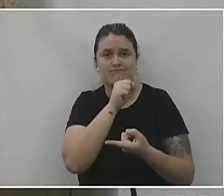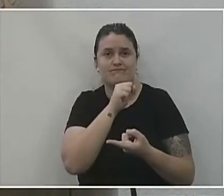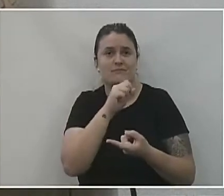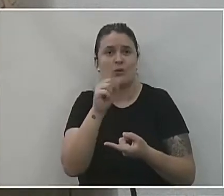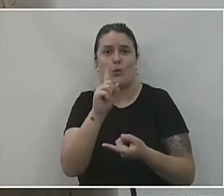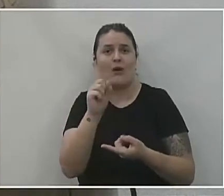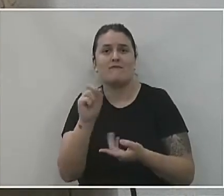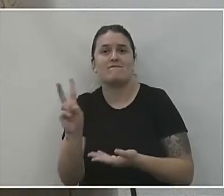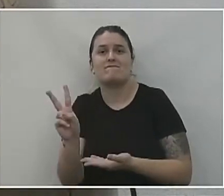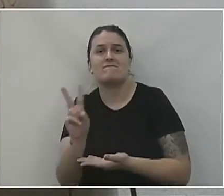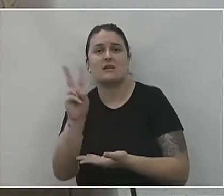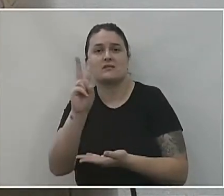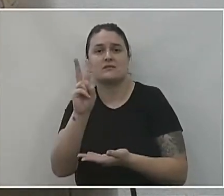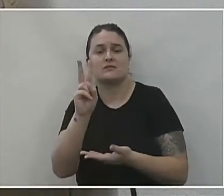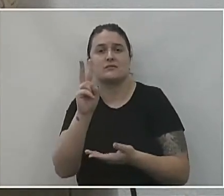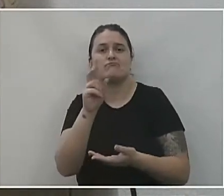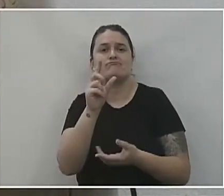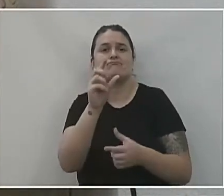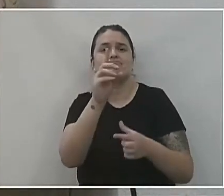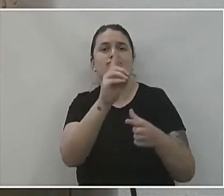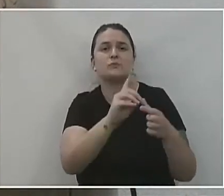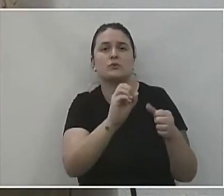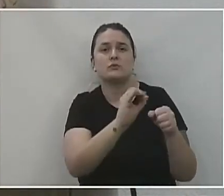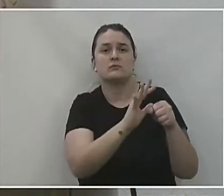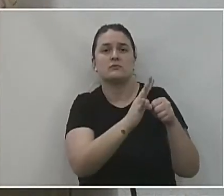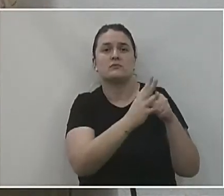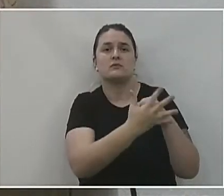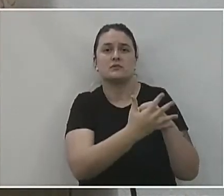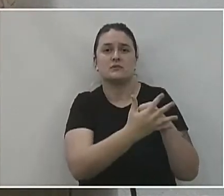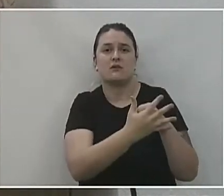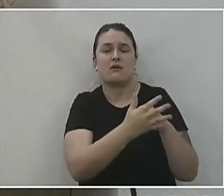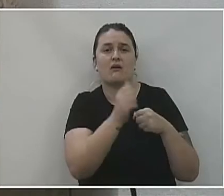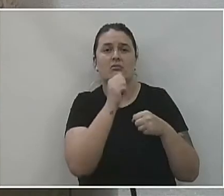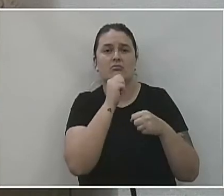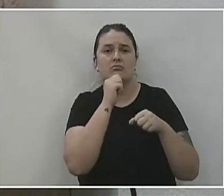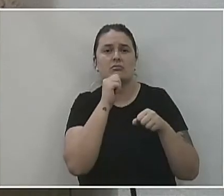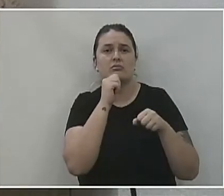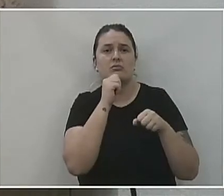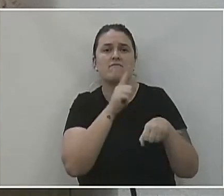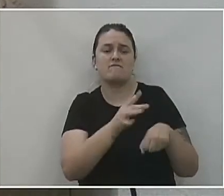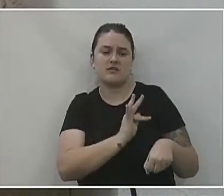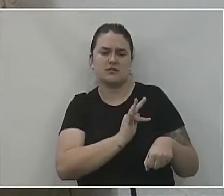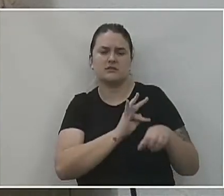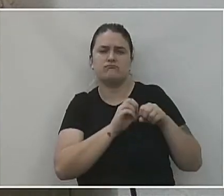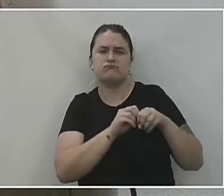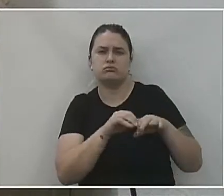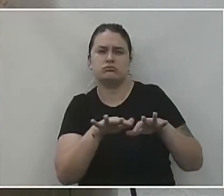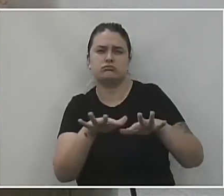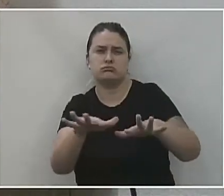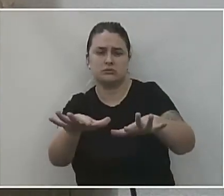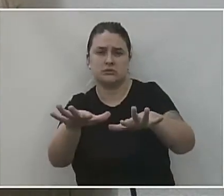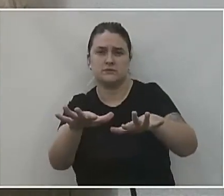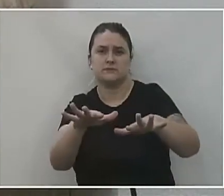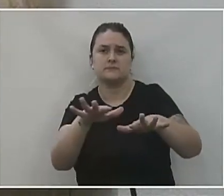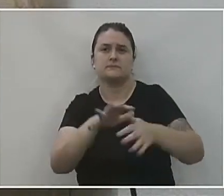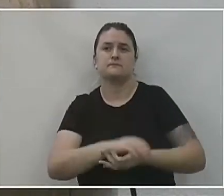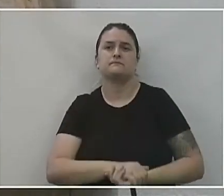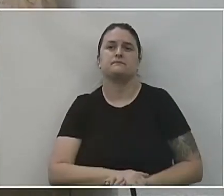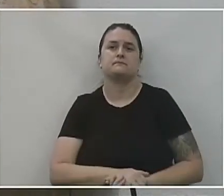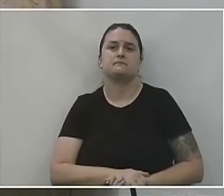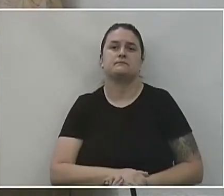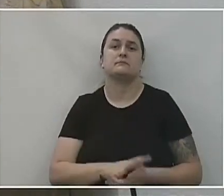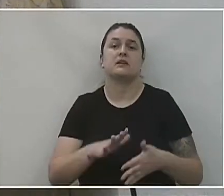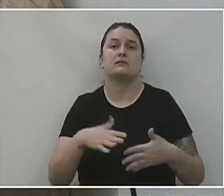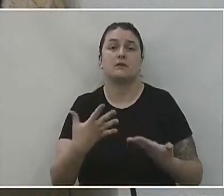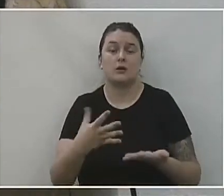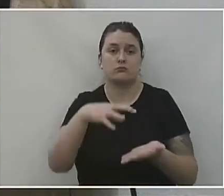não é válida para a identificação do COVID enquanto ele está em replicação, em contaminação. Então,